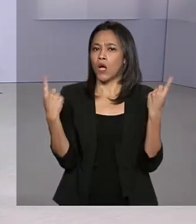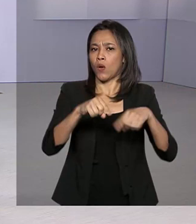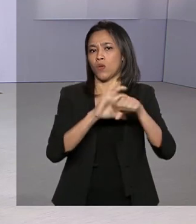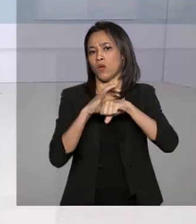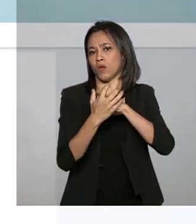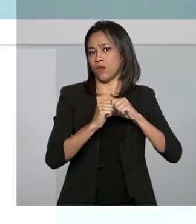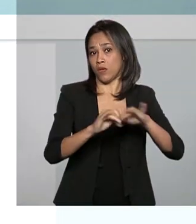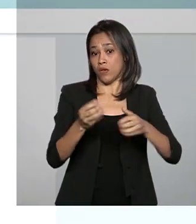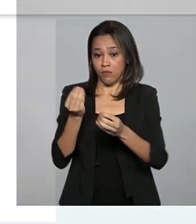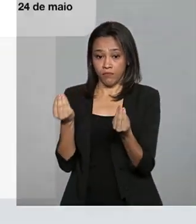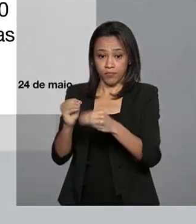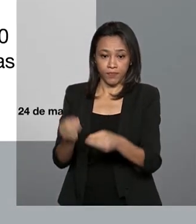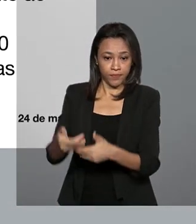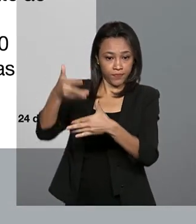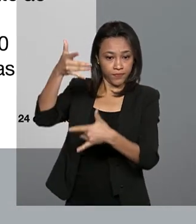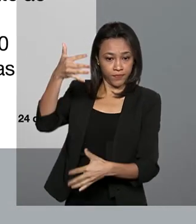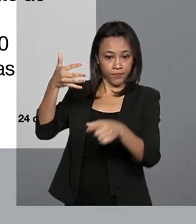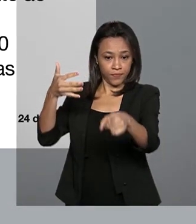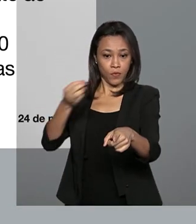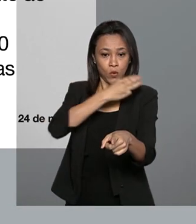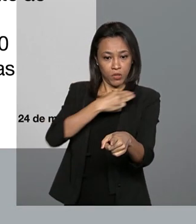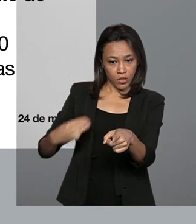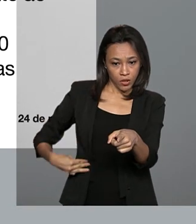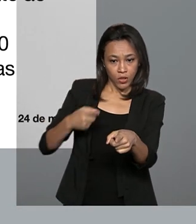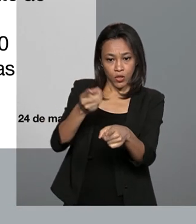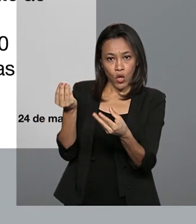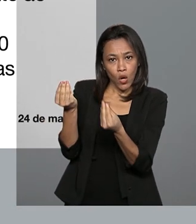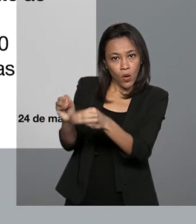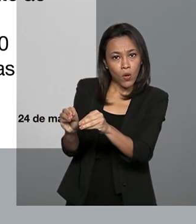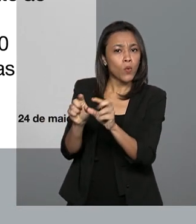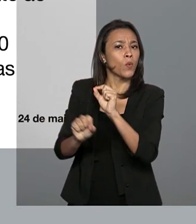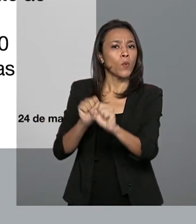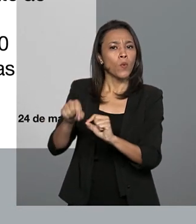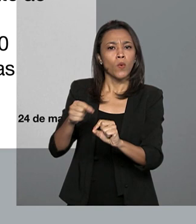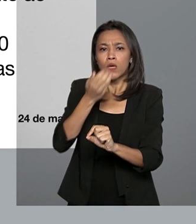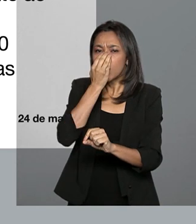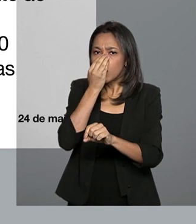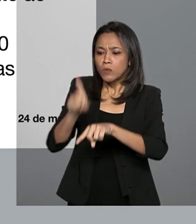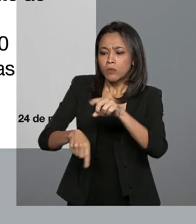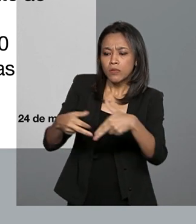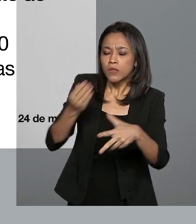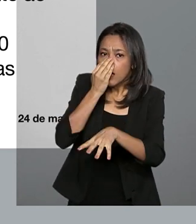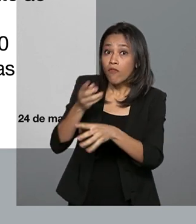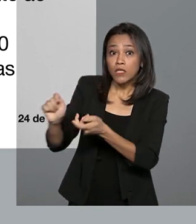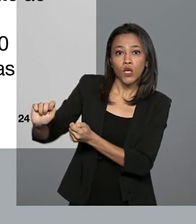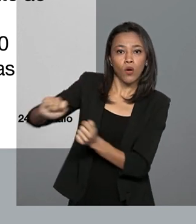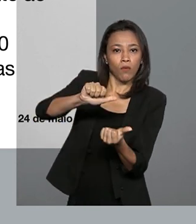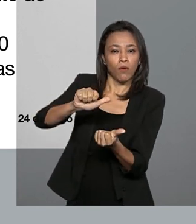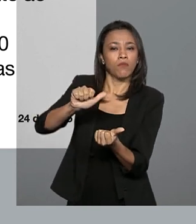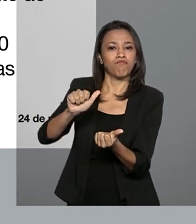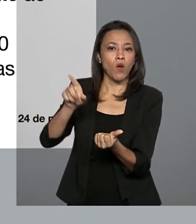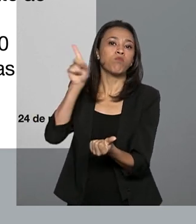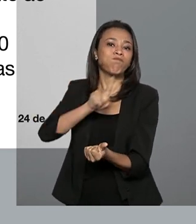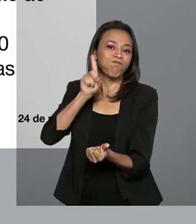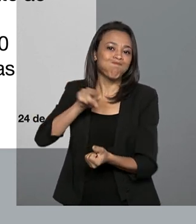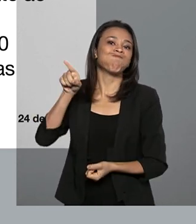redes sociais, o ministro das Relações Exteriores, Ernesto Araújo, informou que os aparelhos vão ser doados pelos Estados Unidos. Segundo